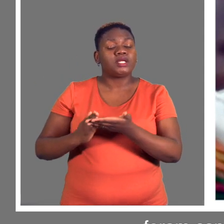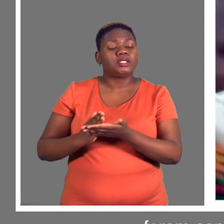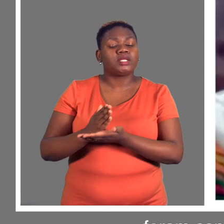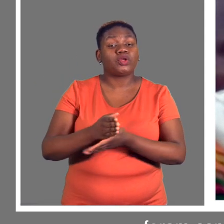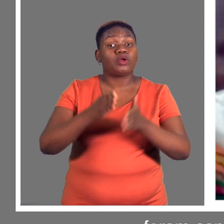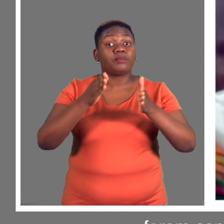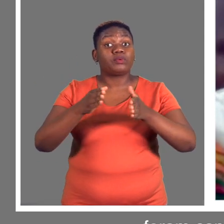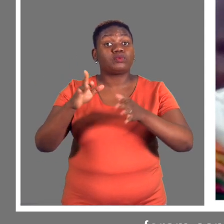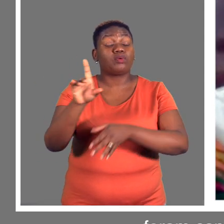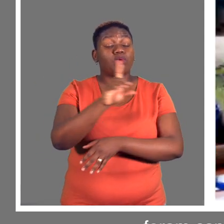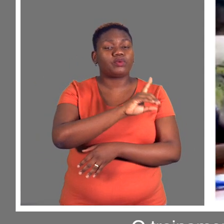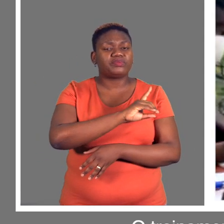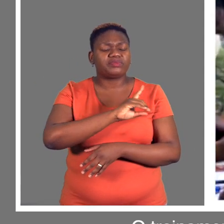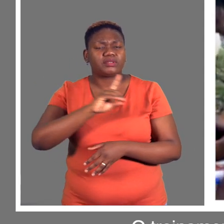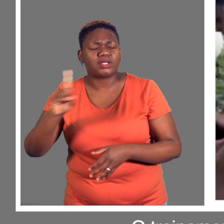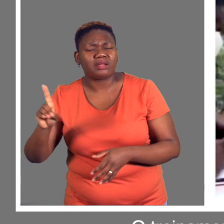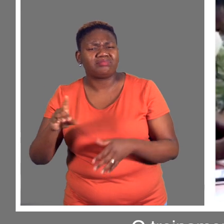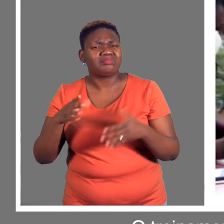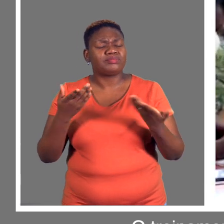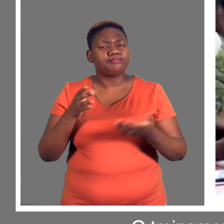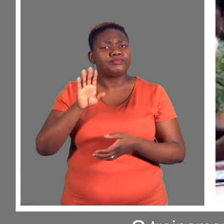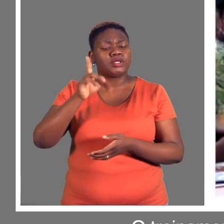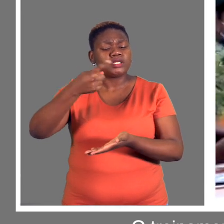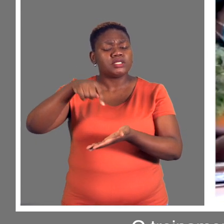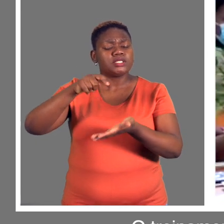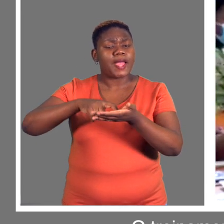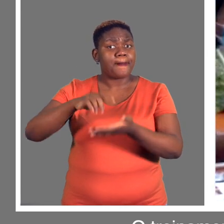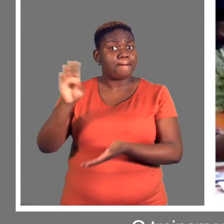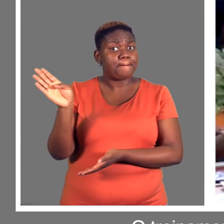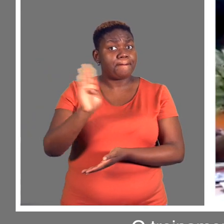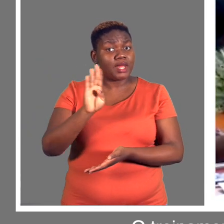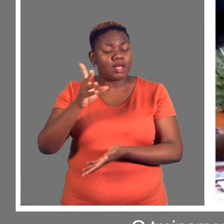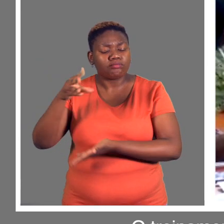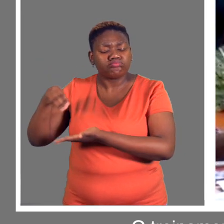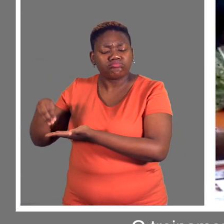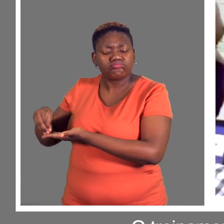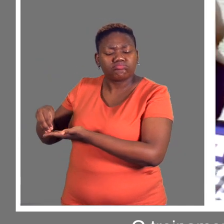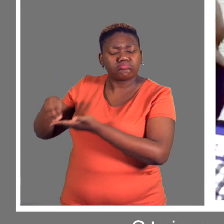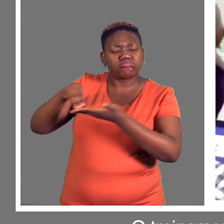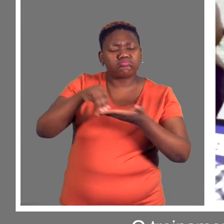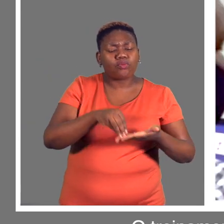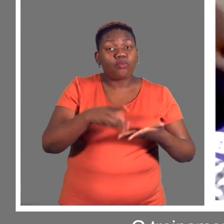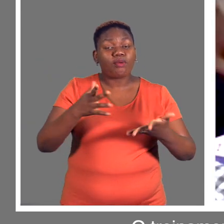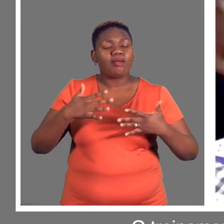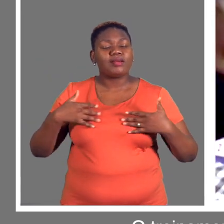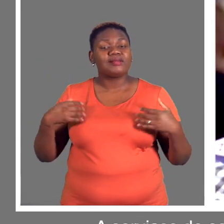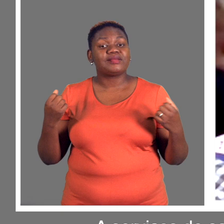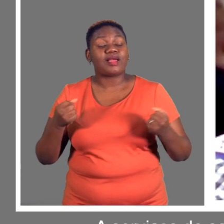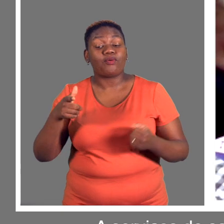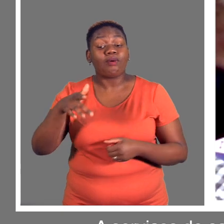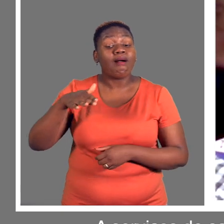contexto da Covid-19. O treinamento decorreu na cidade da Beira e visa garantir maior acesso desta camada